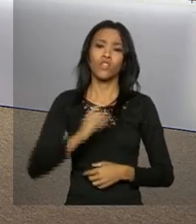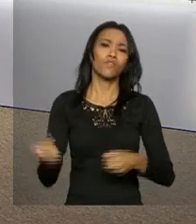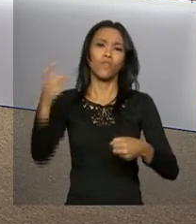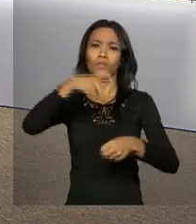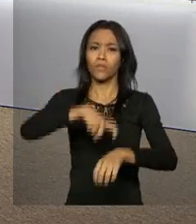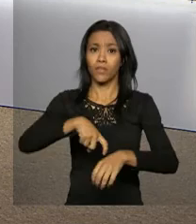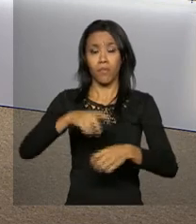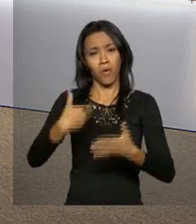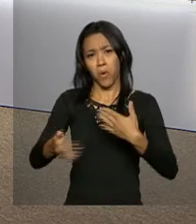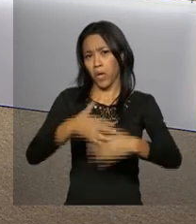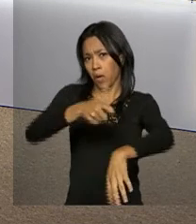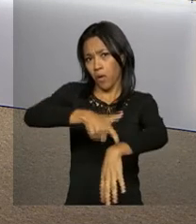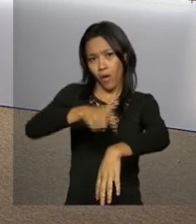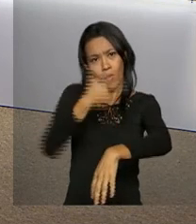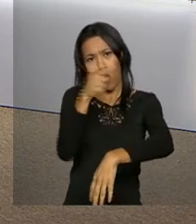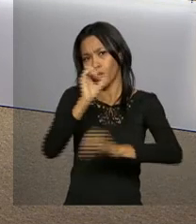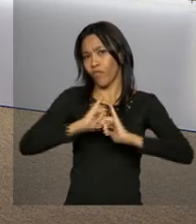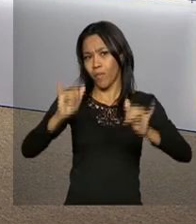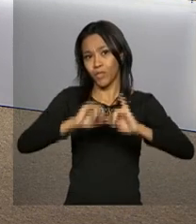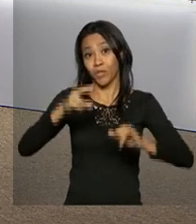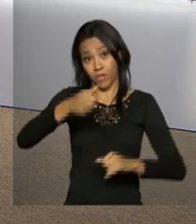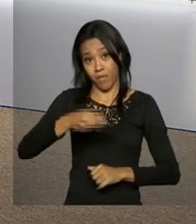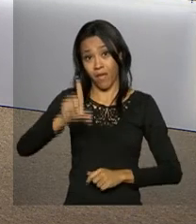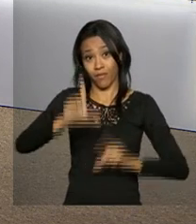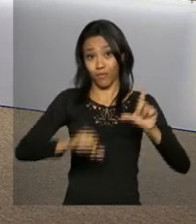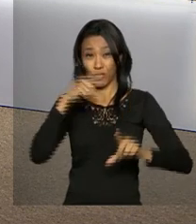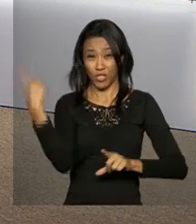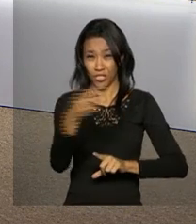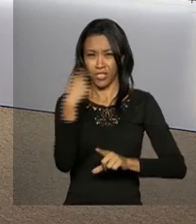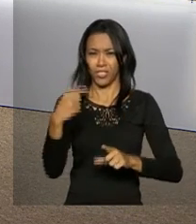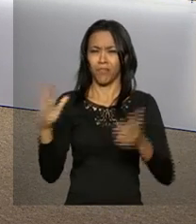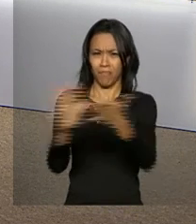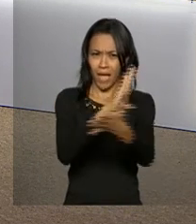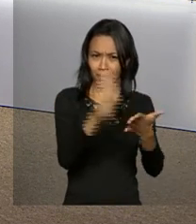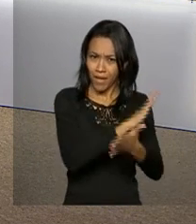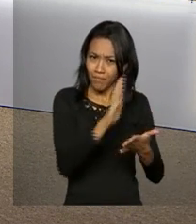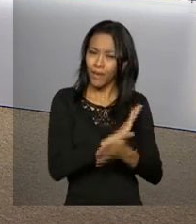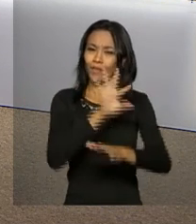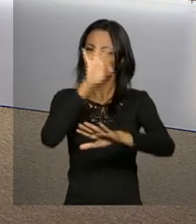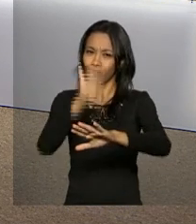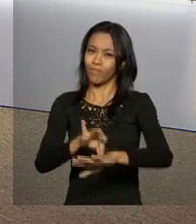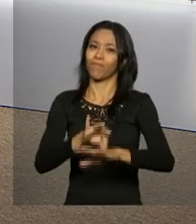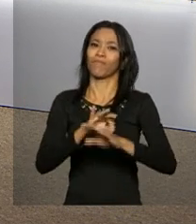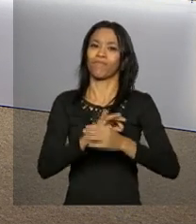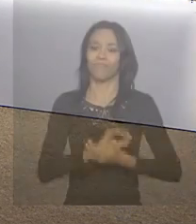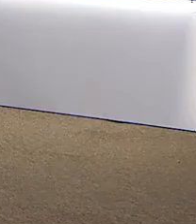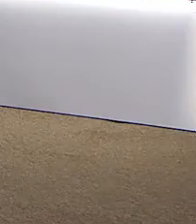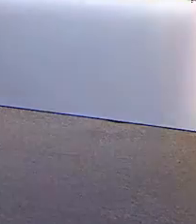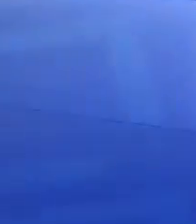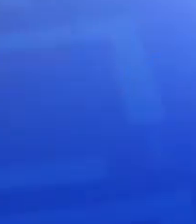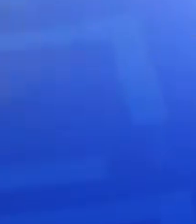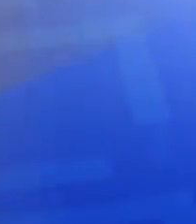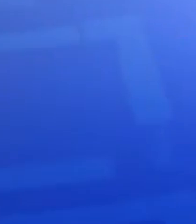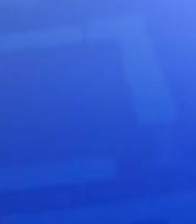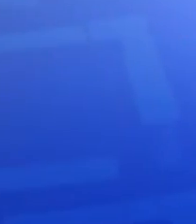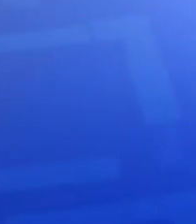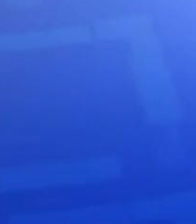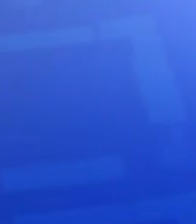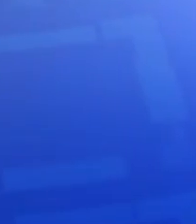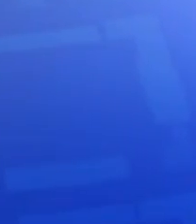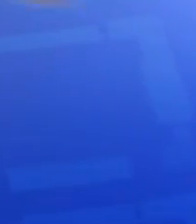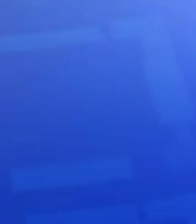a qualquer momento com outras informações NBR no Dia Nacional de Mobilização do Zika Zero. Até a